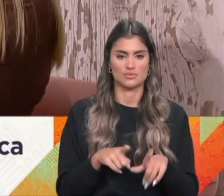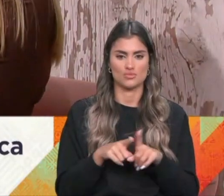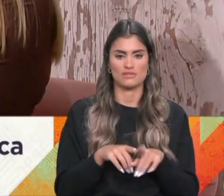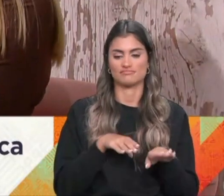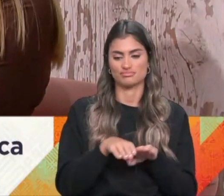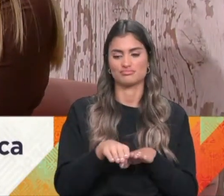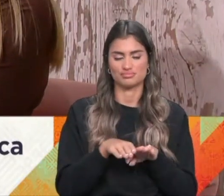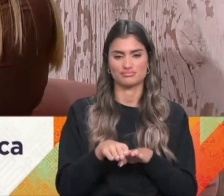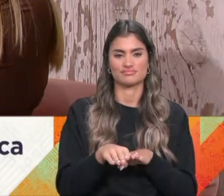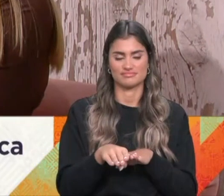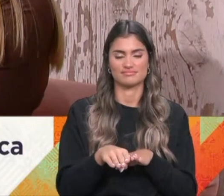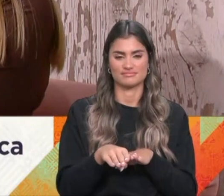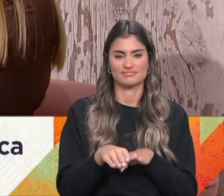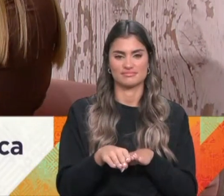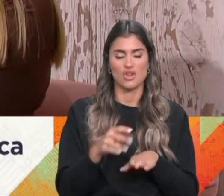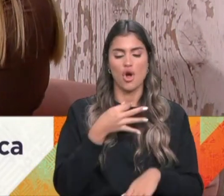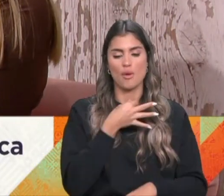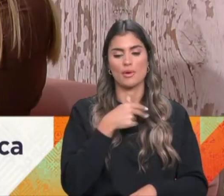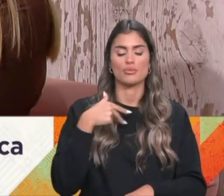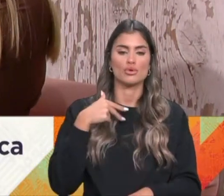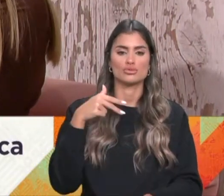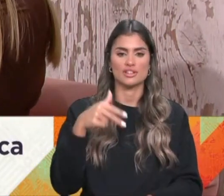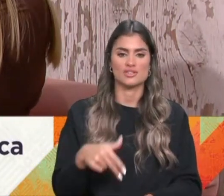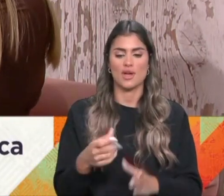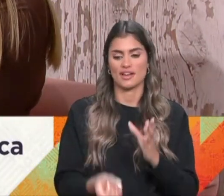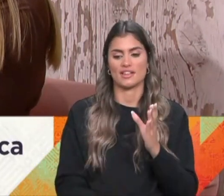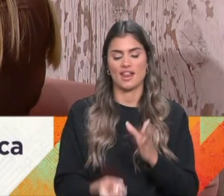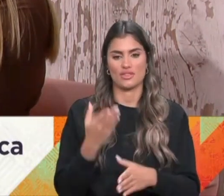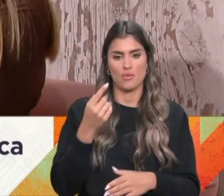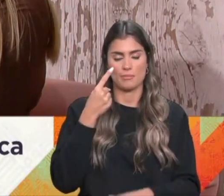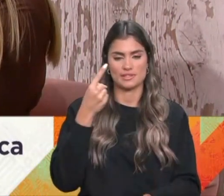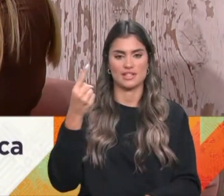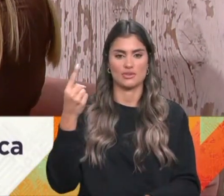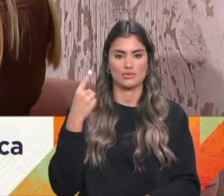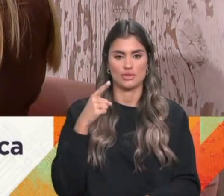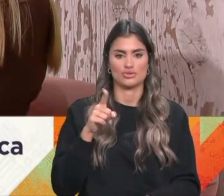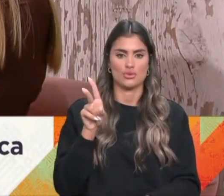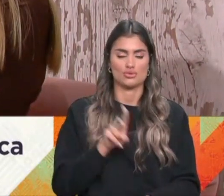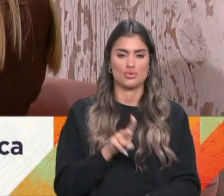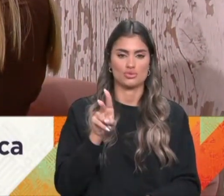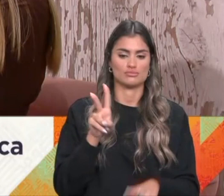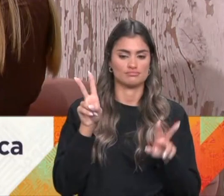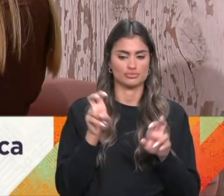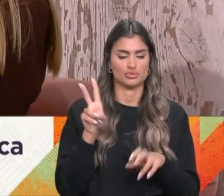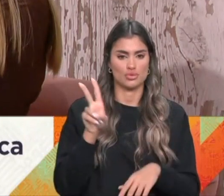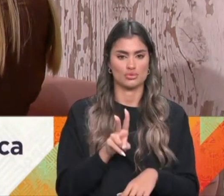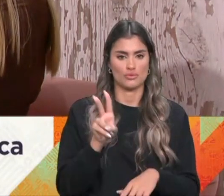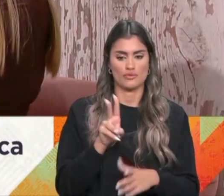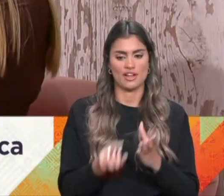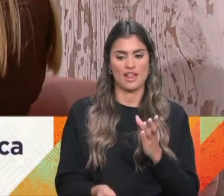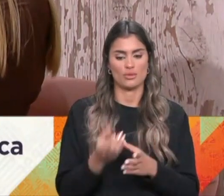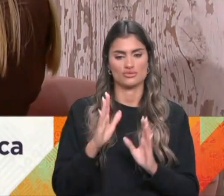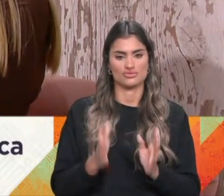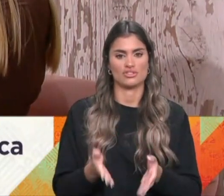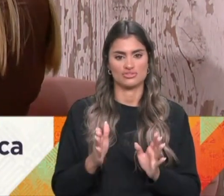O Laboratório de Ópera Portuguesa, quando é criado, foi criado o ano passado, este é o segundo título, foi criado já com